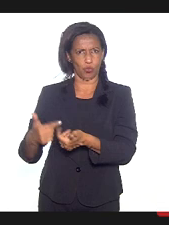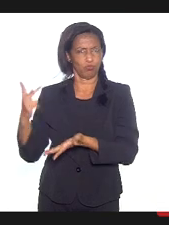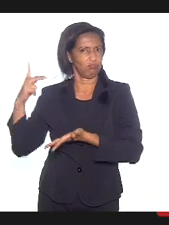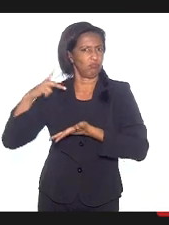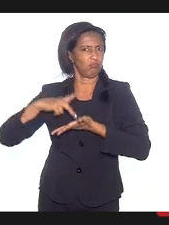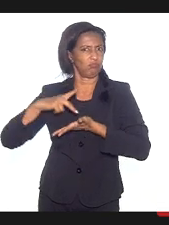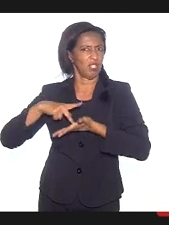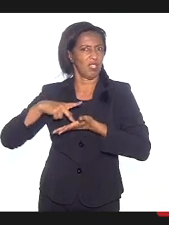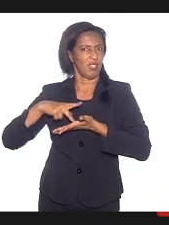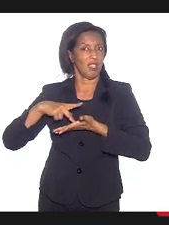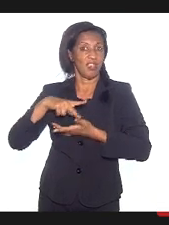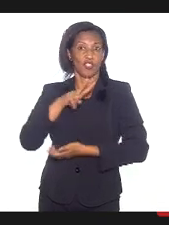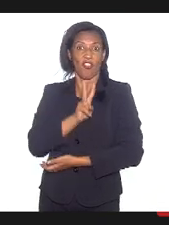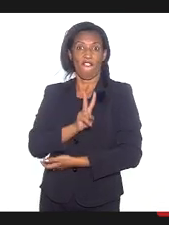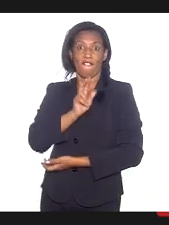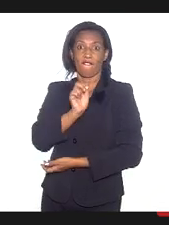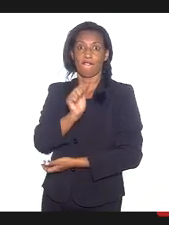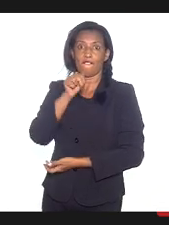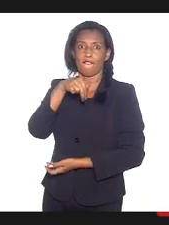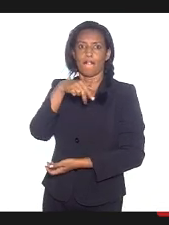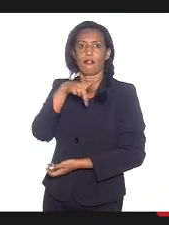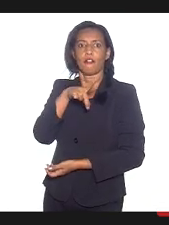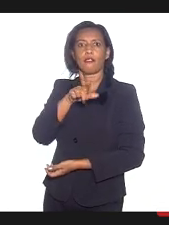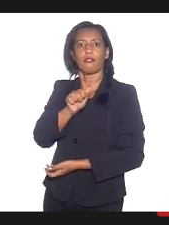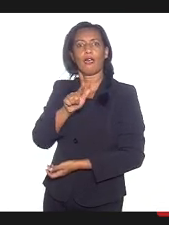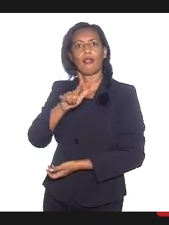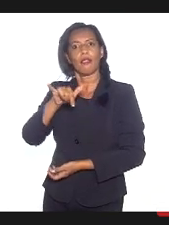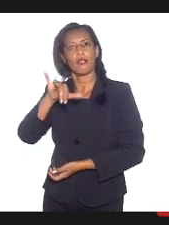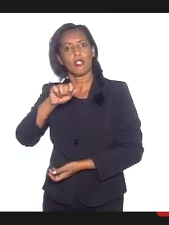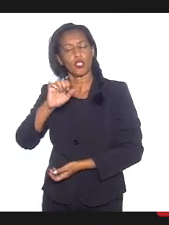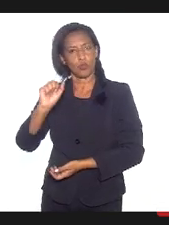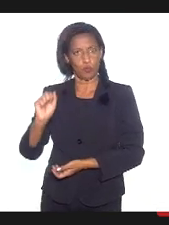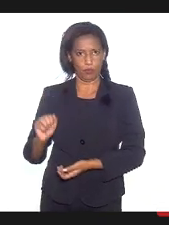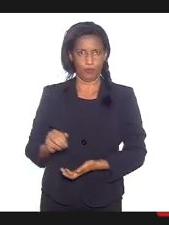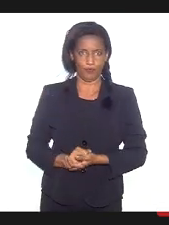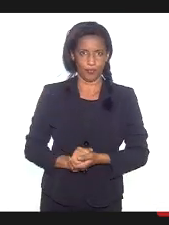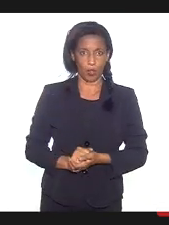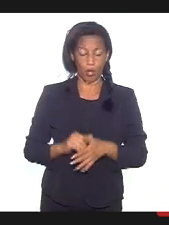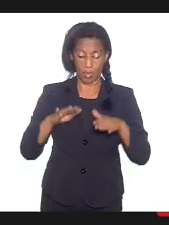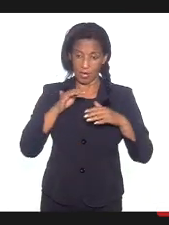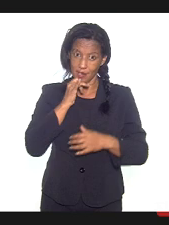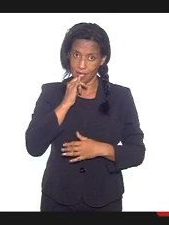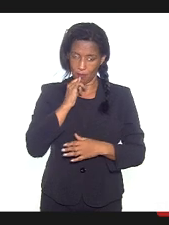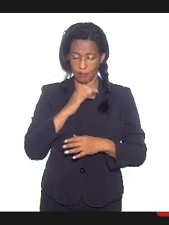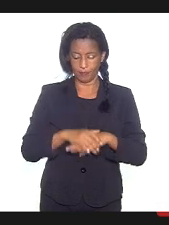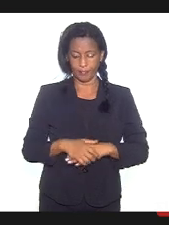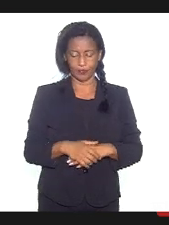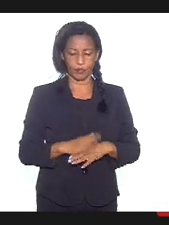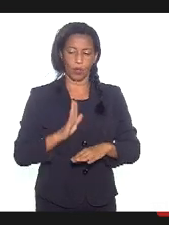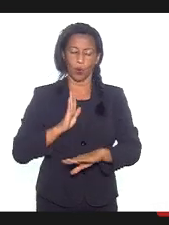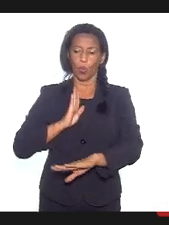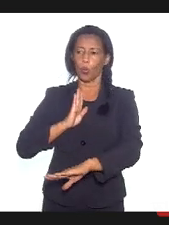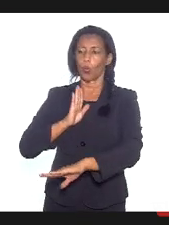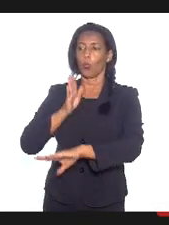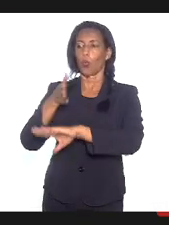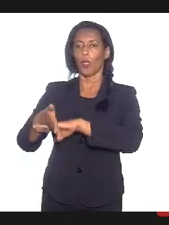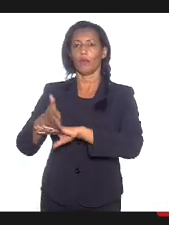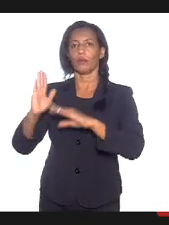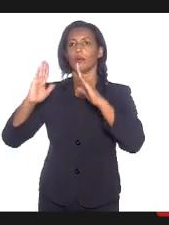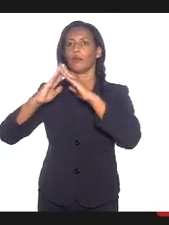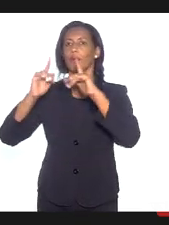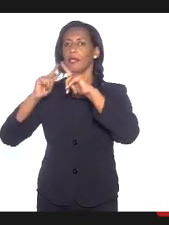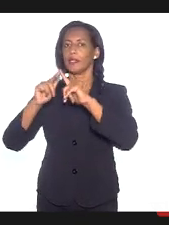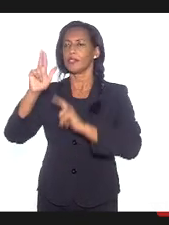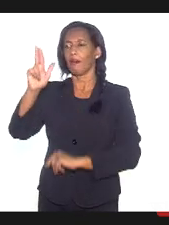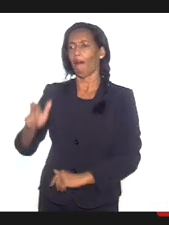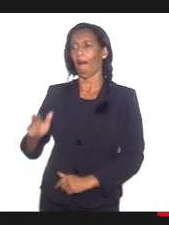de vandalismo, porque devemos chamar as coisas pelo nome. Quando eu entro numa igreja católica e destruo as imagens dos santos,